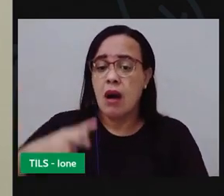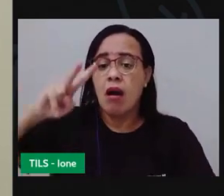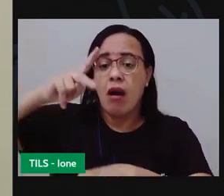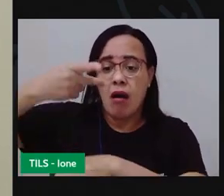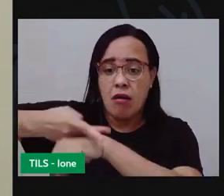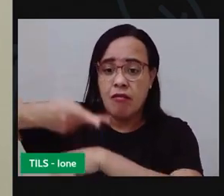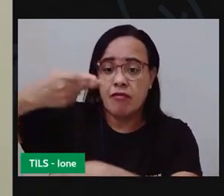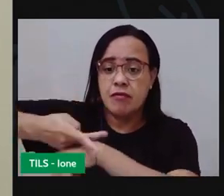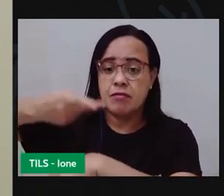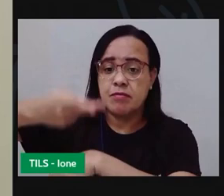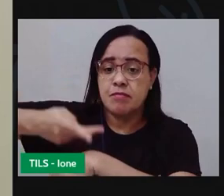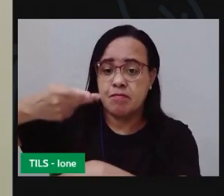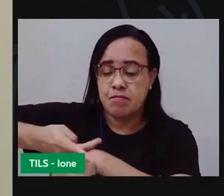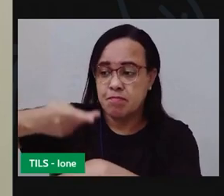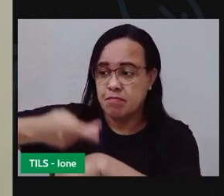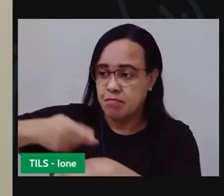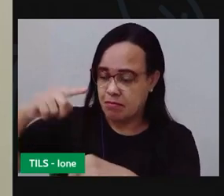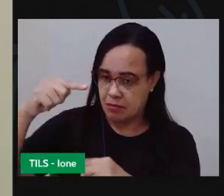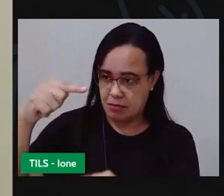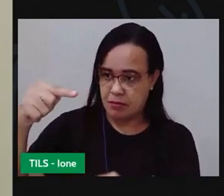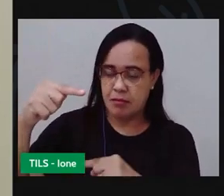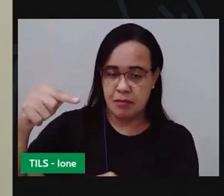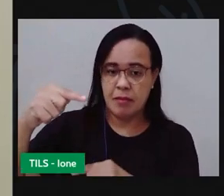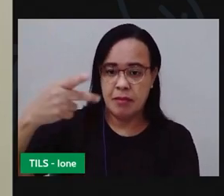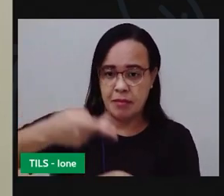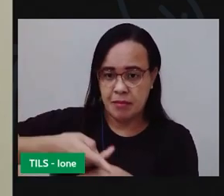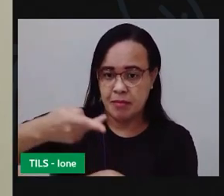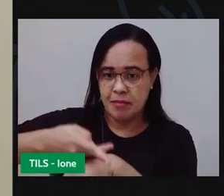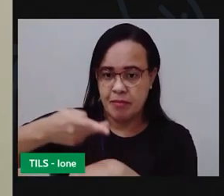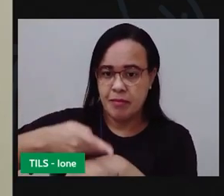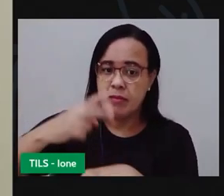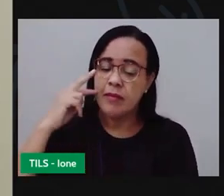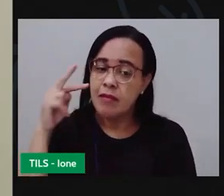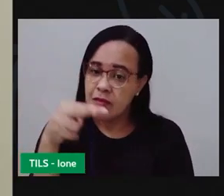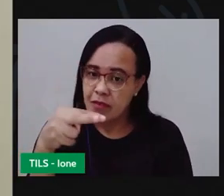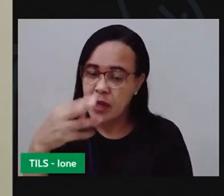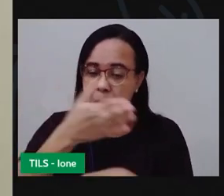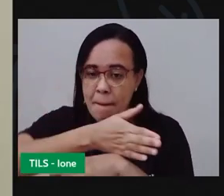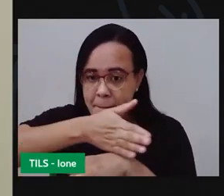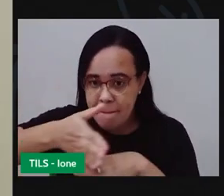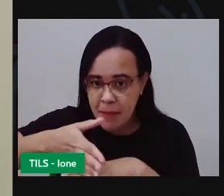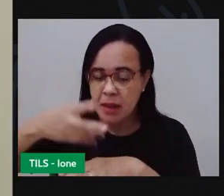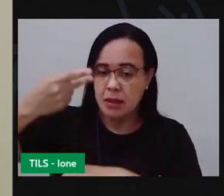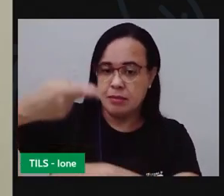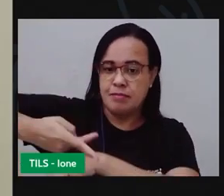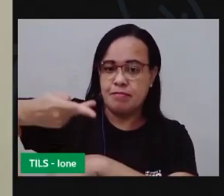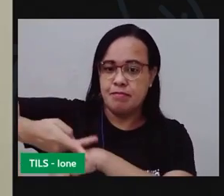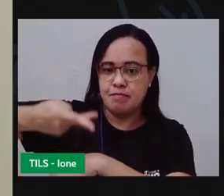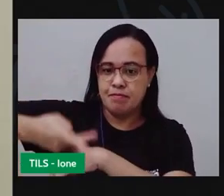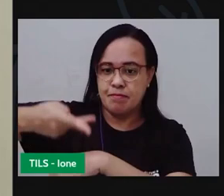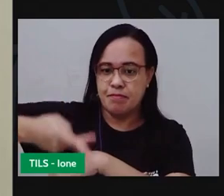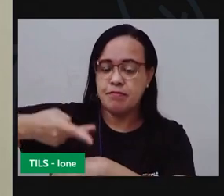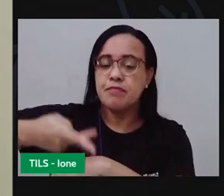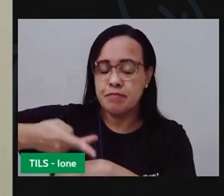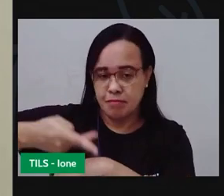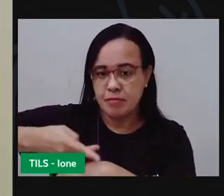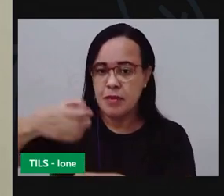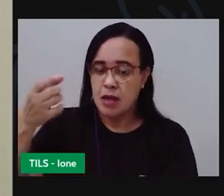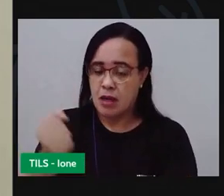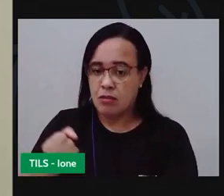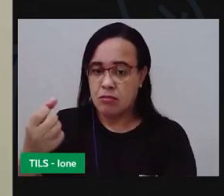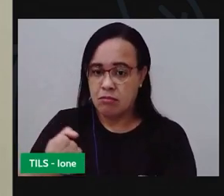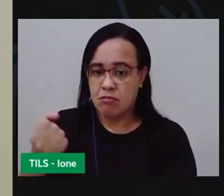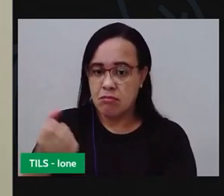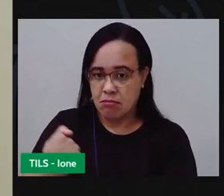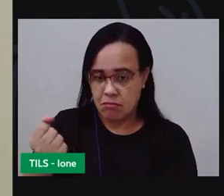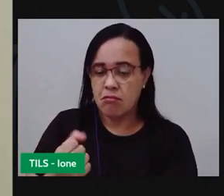encontrar em objetos como esse frasco aqui, que é de vidro, é frasco de leite de coco, que é feito